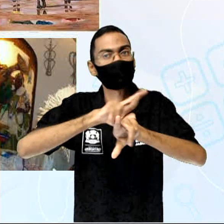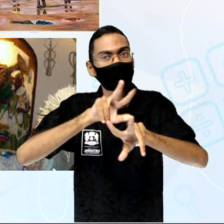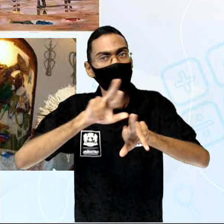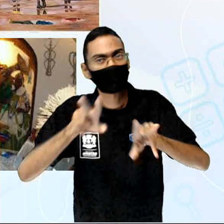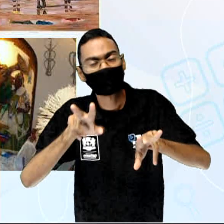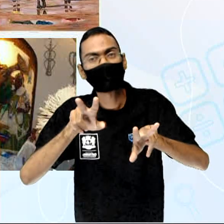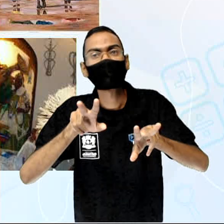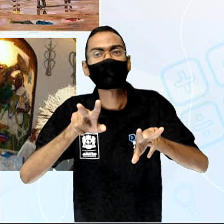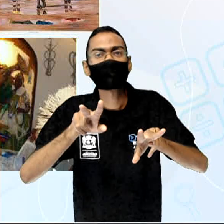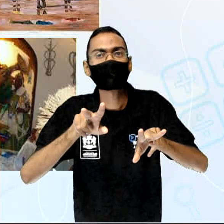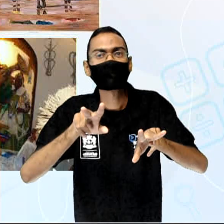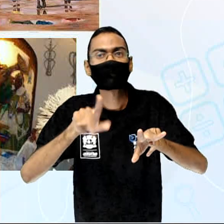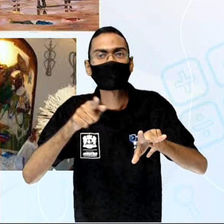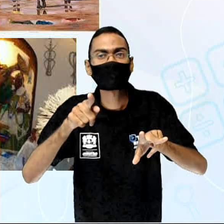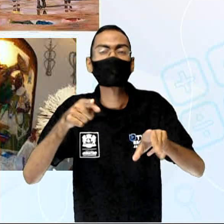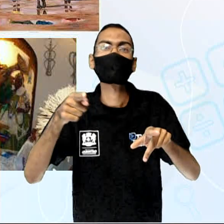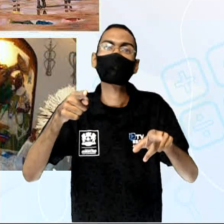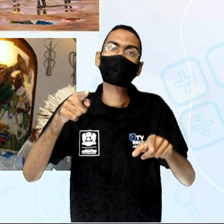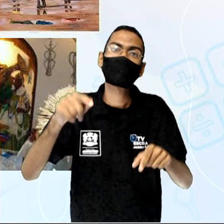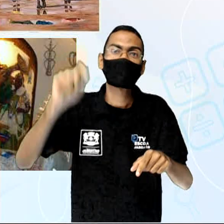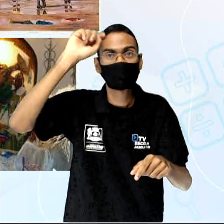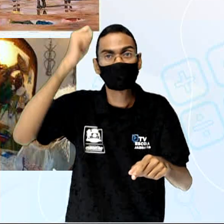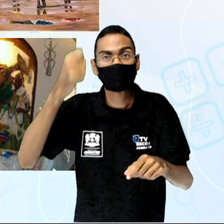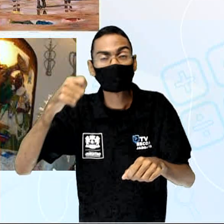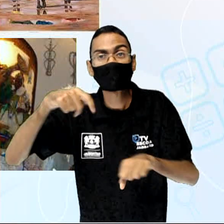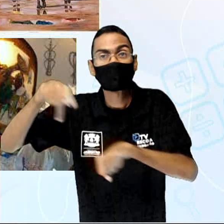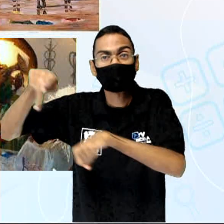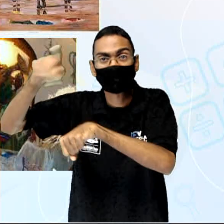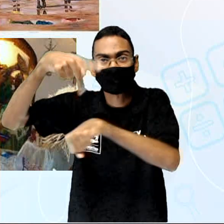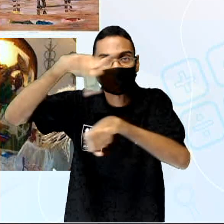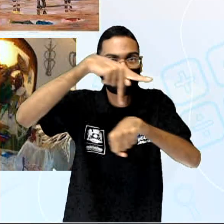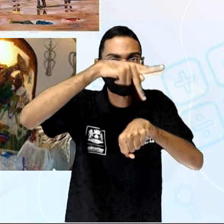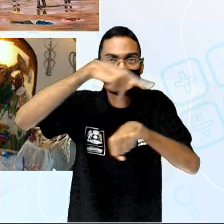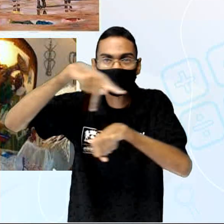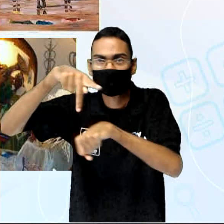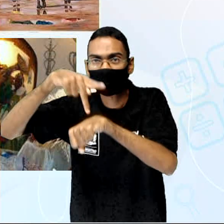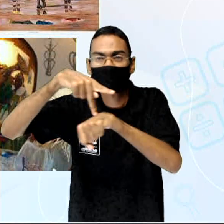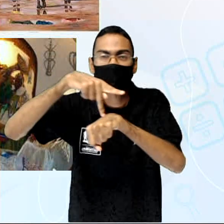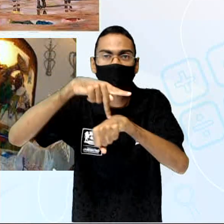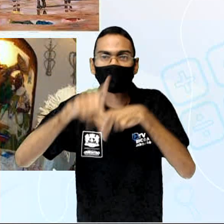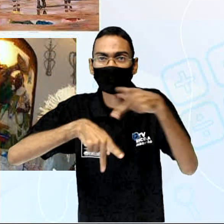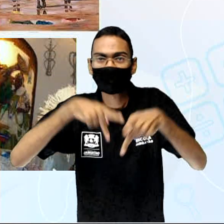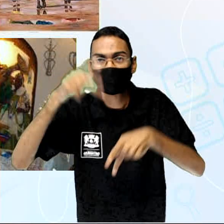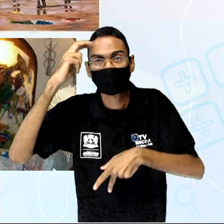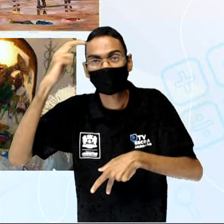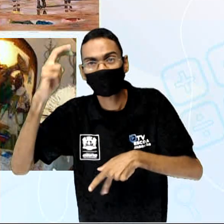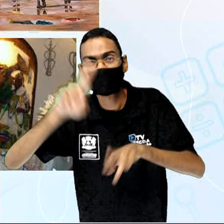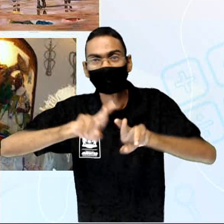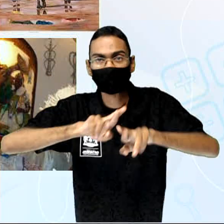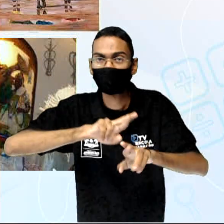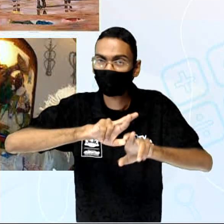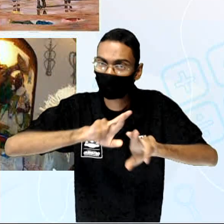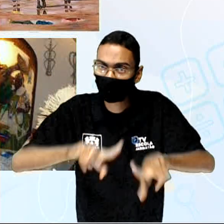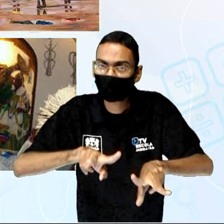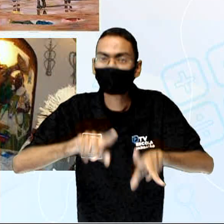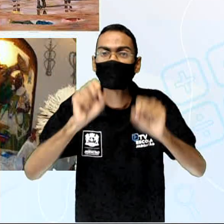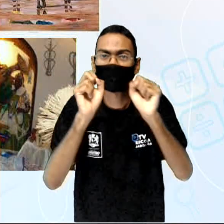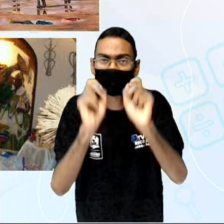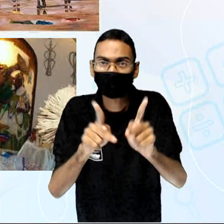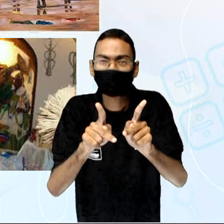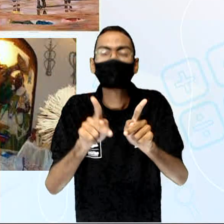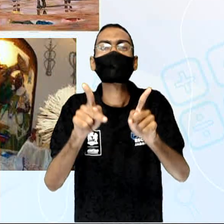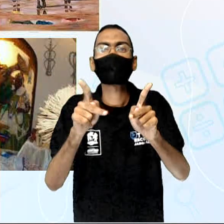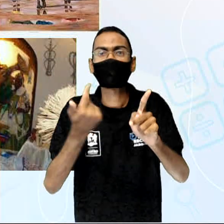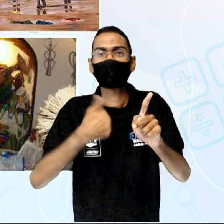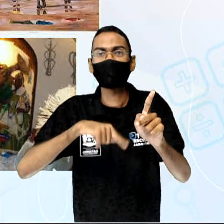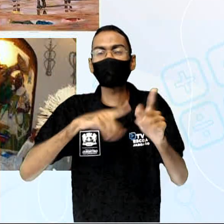povos, culturas, líguas e costumes diferentes, tá? Então eu tenho aqui os bérberes,